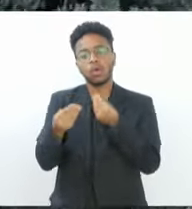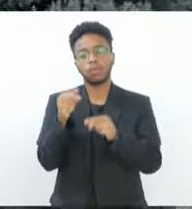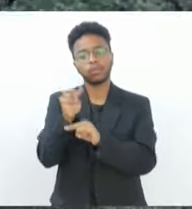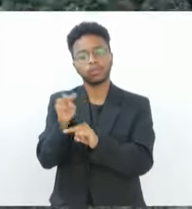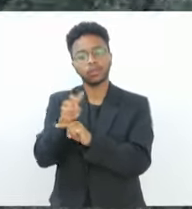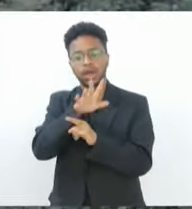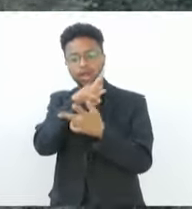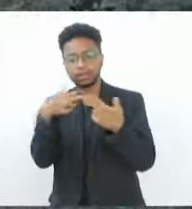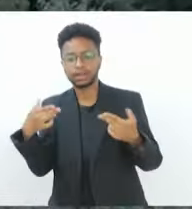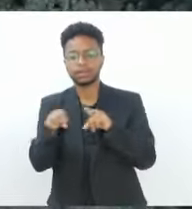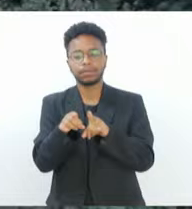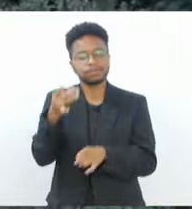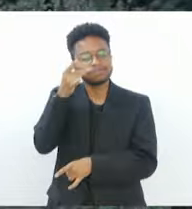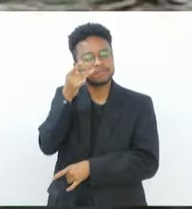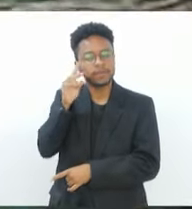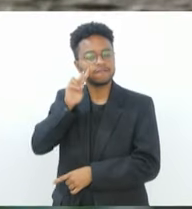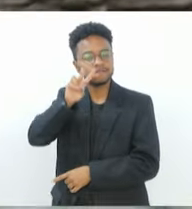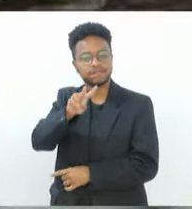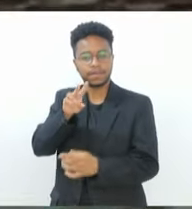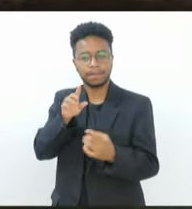ver o mico bem de perto.